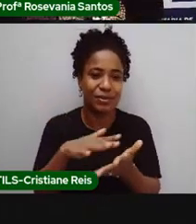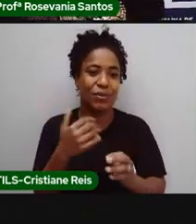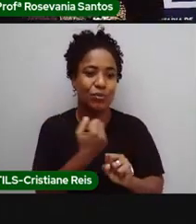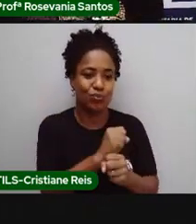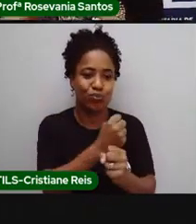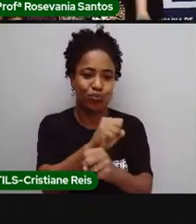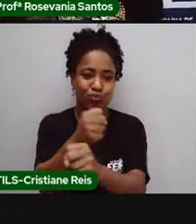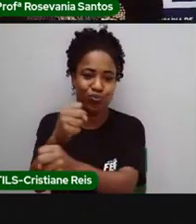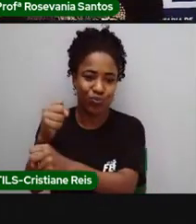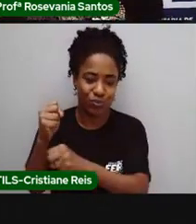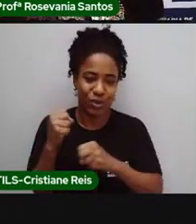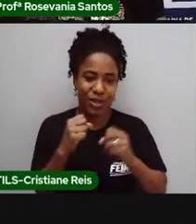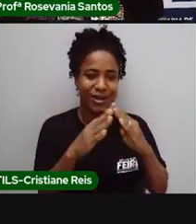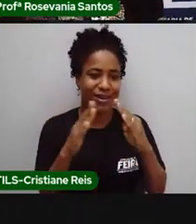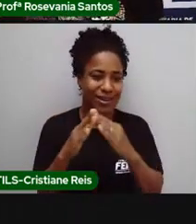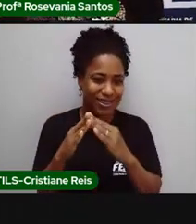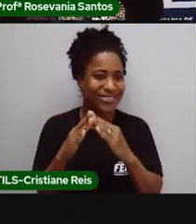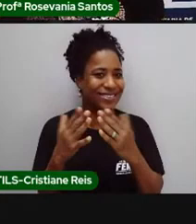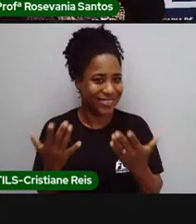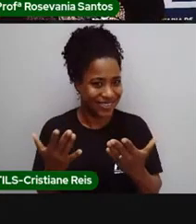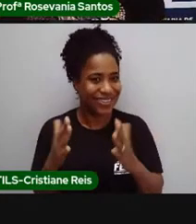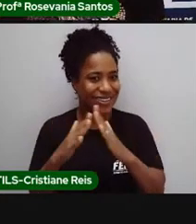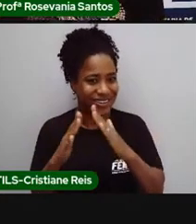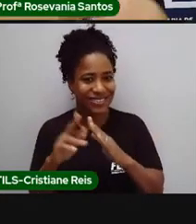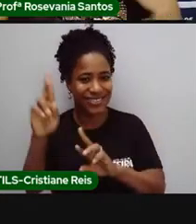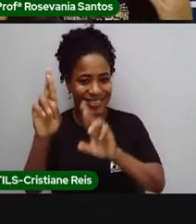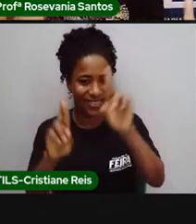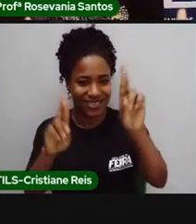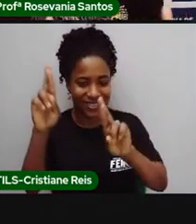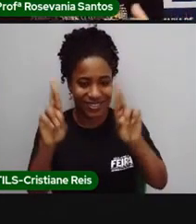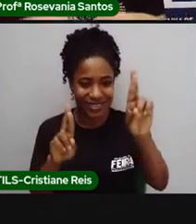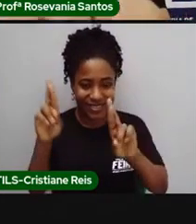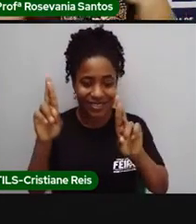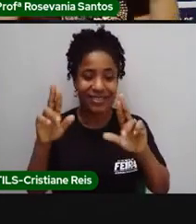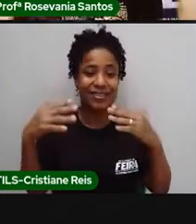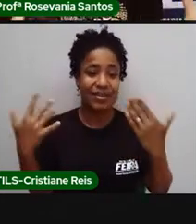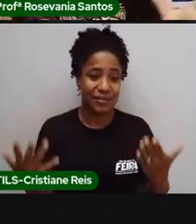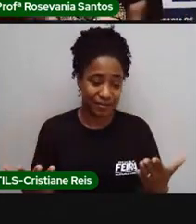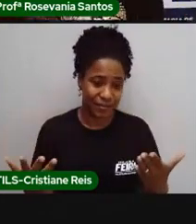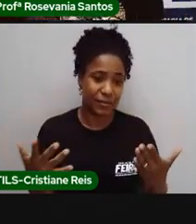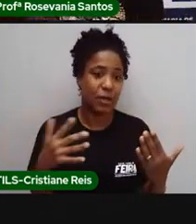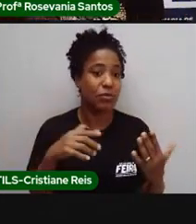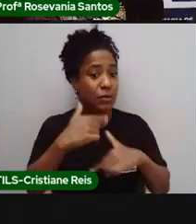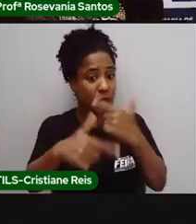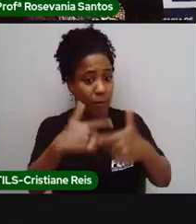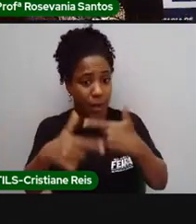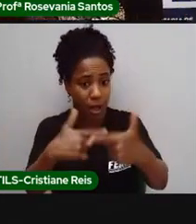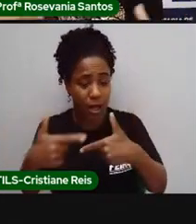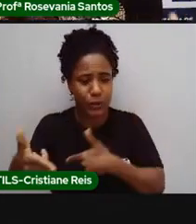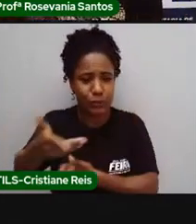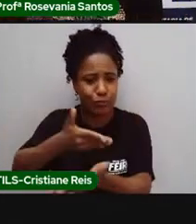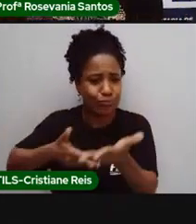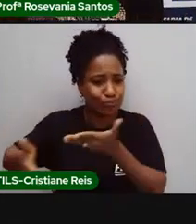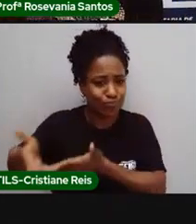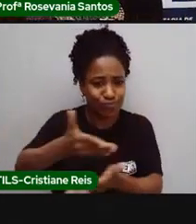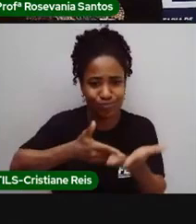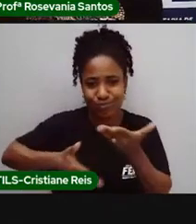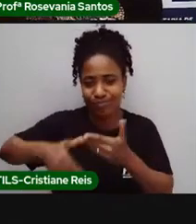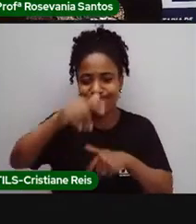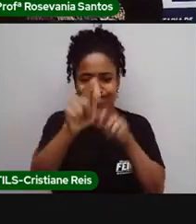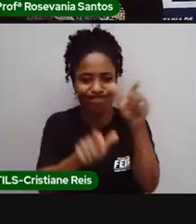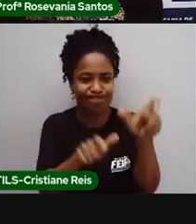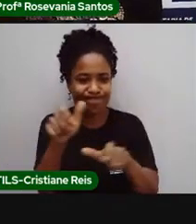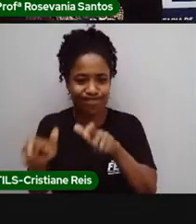Então, essa divisão de tarefas faz parte desse mundo do trabalho, das relações do trabalho e a